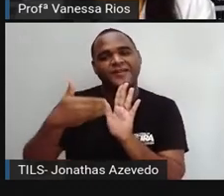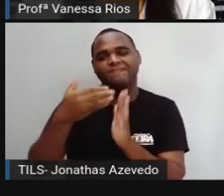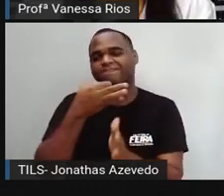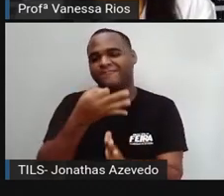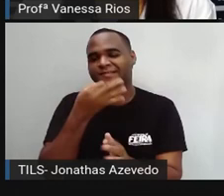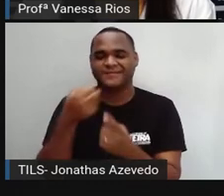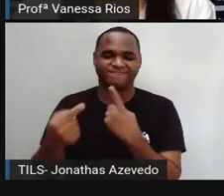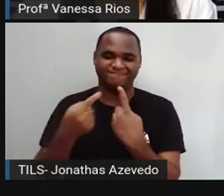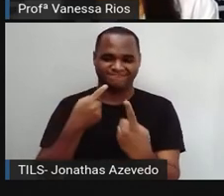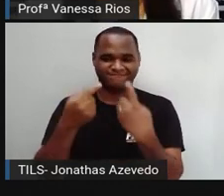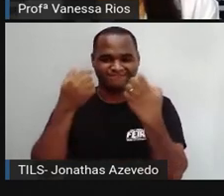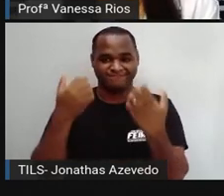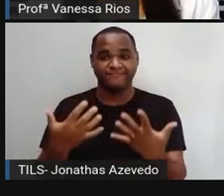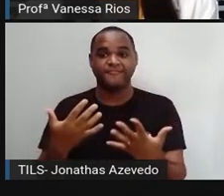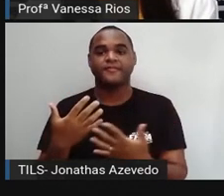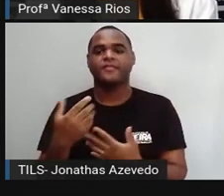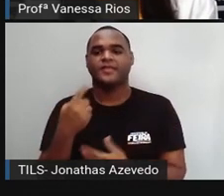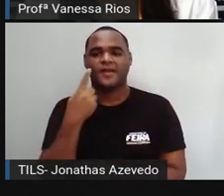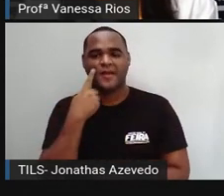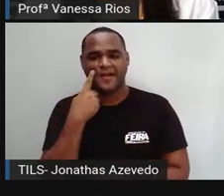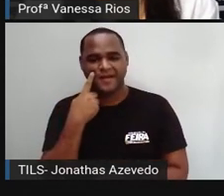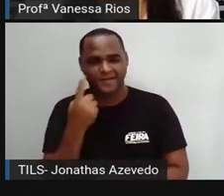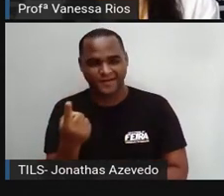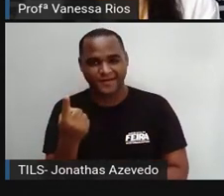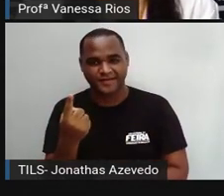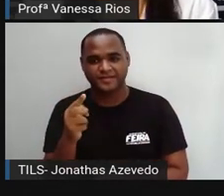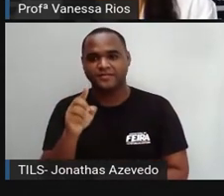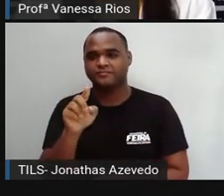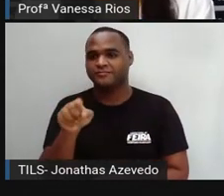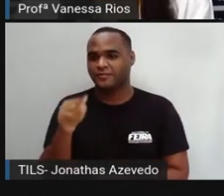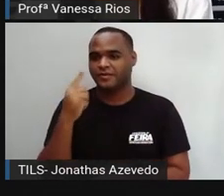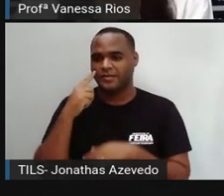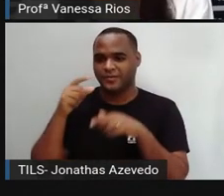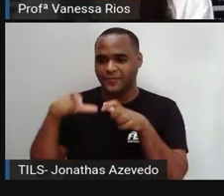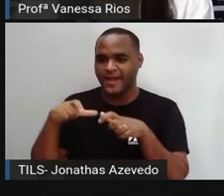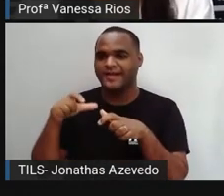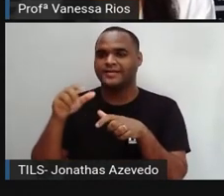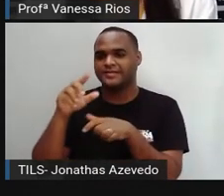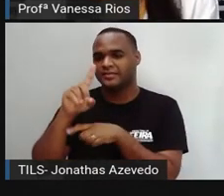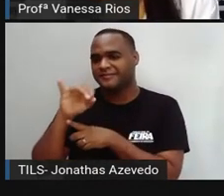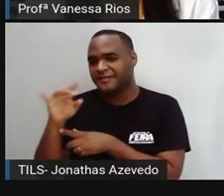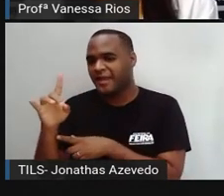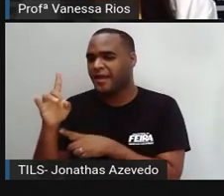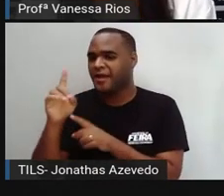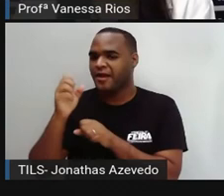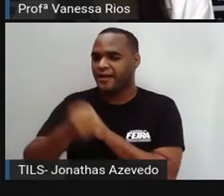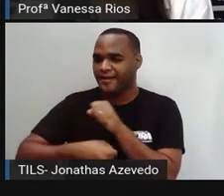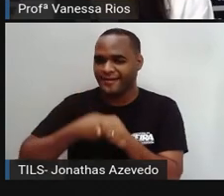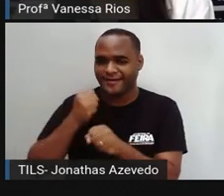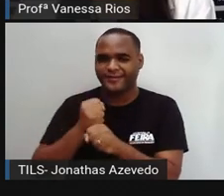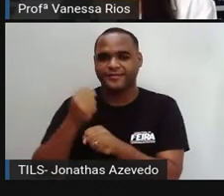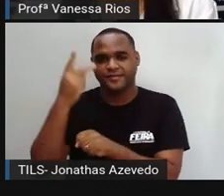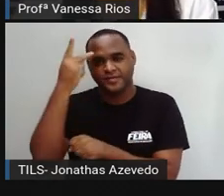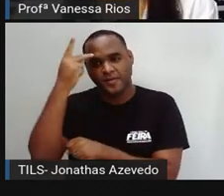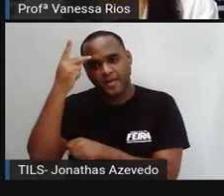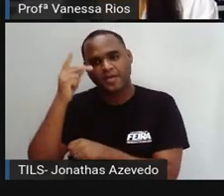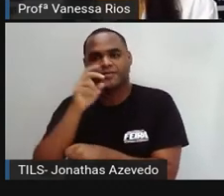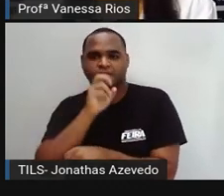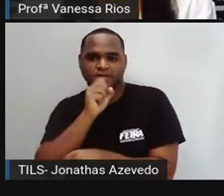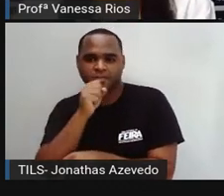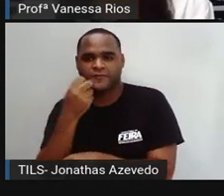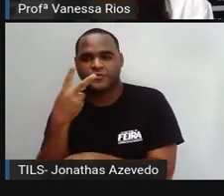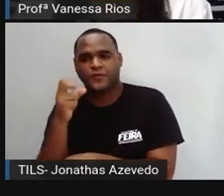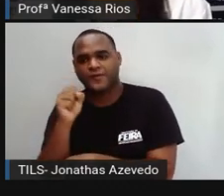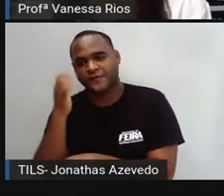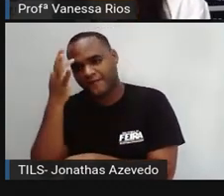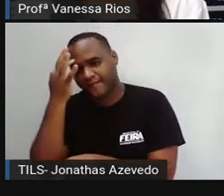e reportagens. E a gente observa aí a data, né? local onde houve essa publicação. São Paulo, sábado, 28